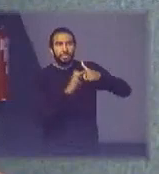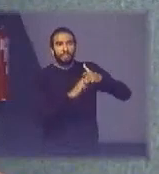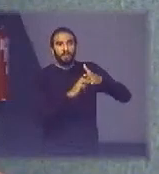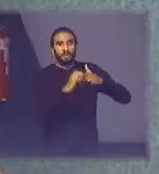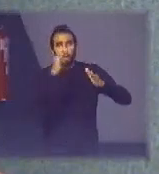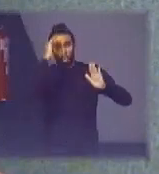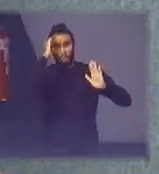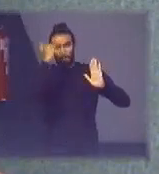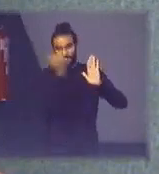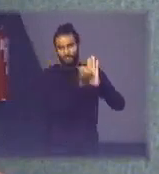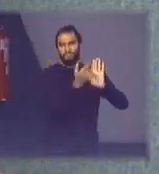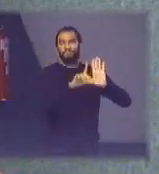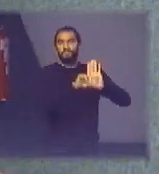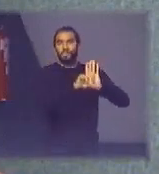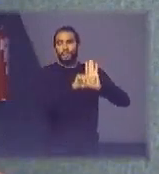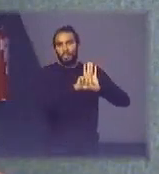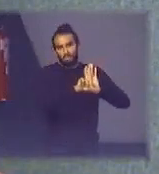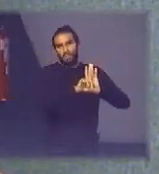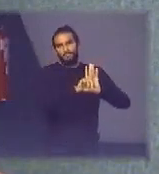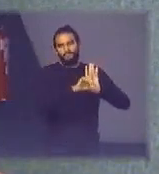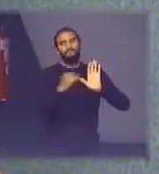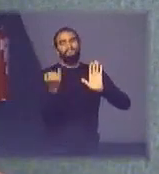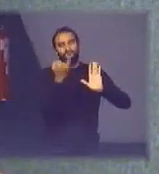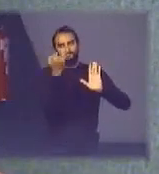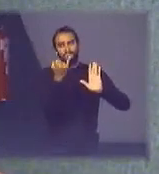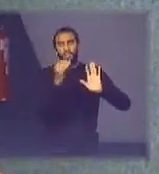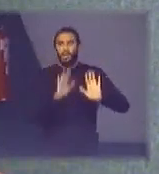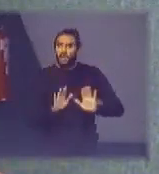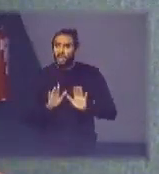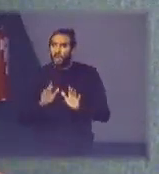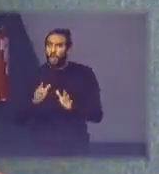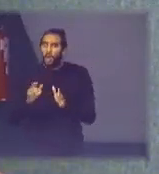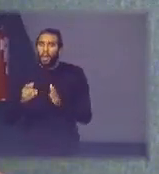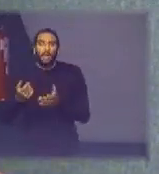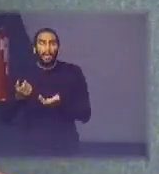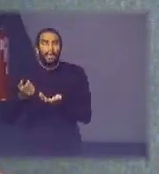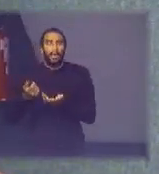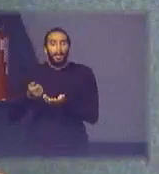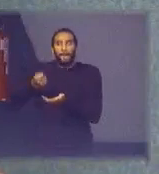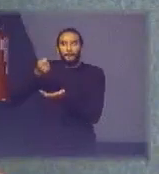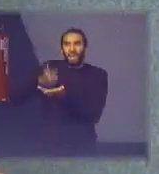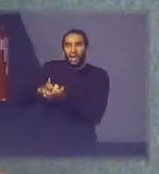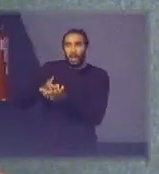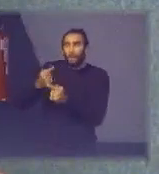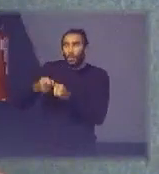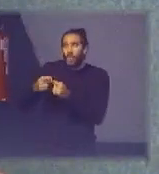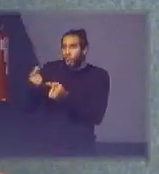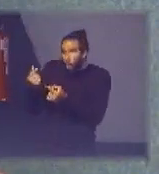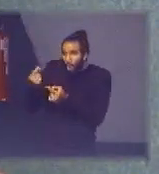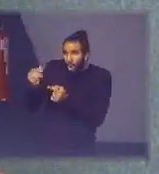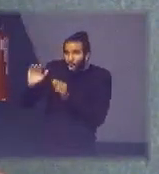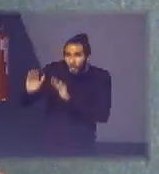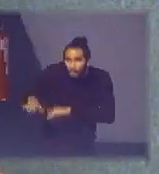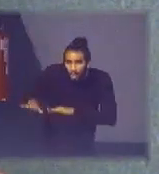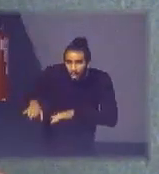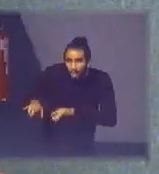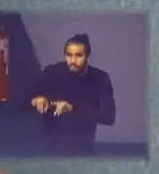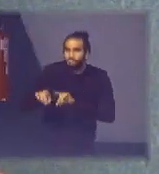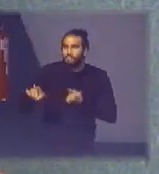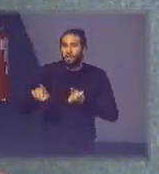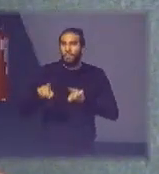vamos passar a comprar não pelo menor preço mas pelo melhor preço